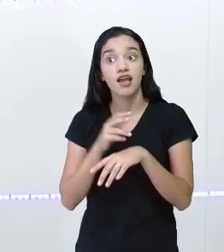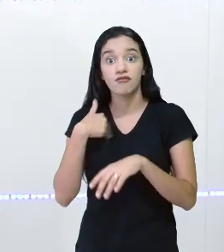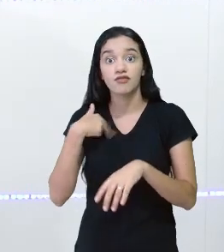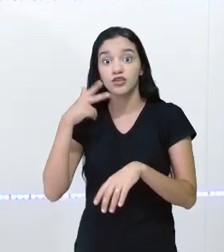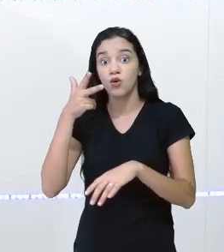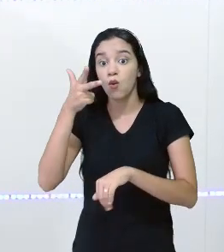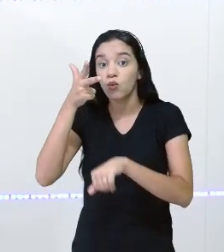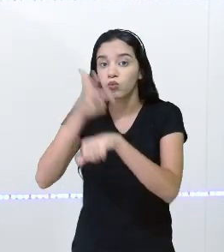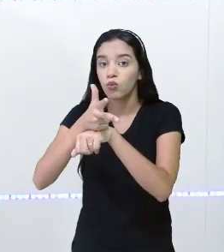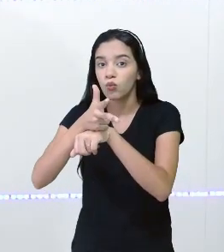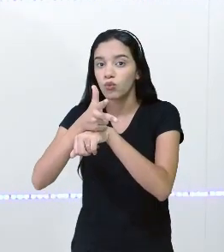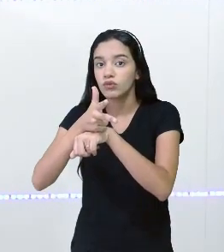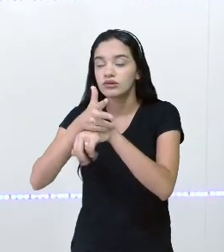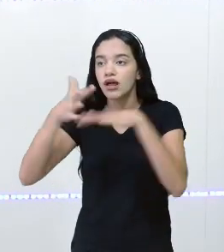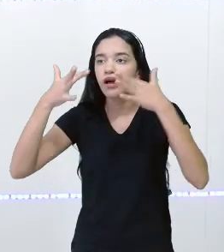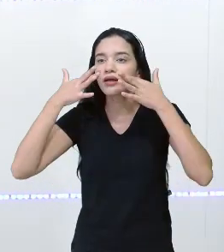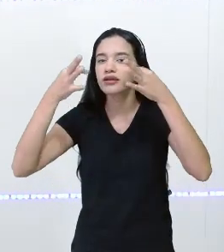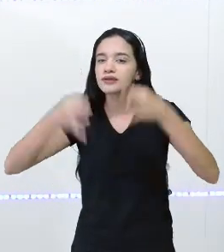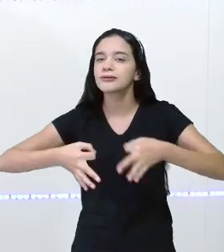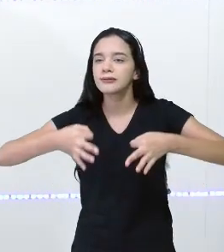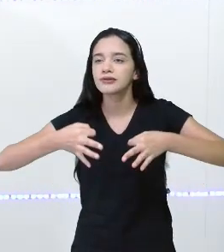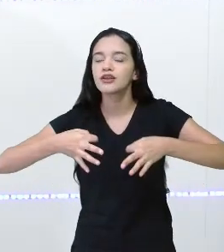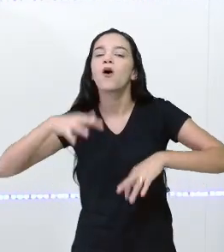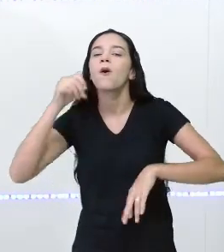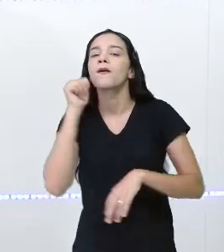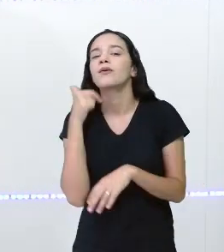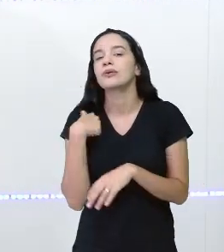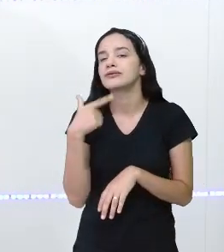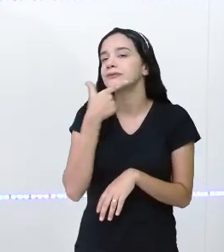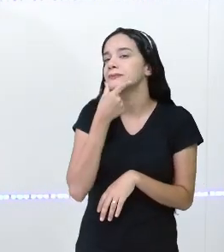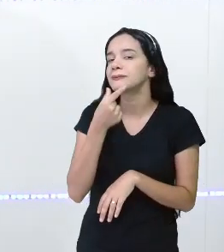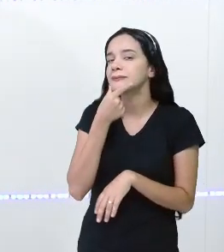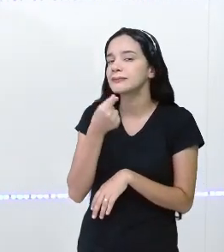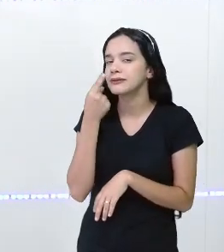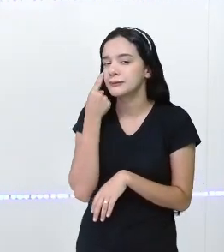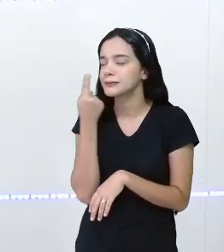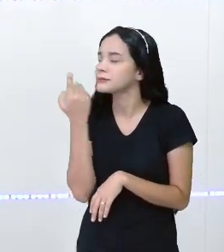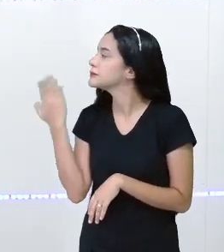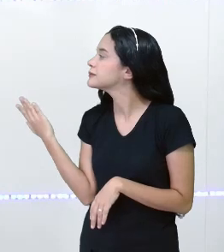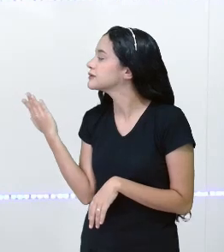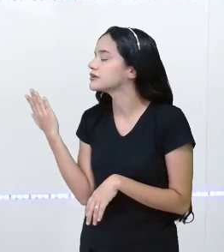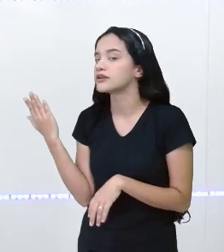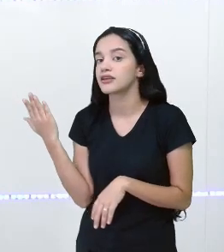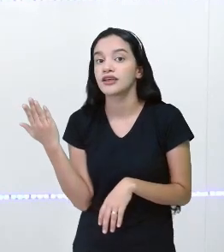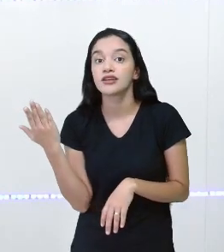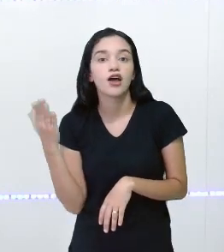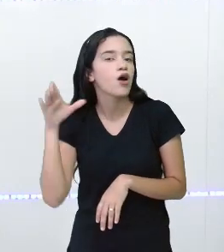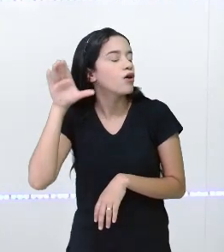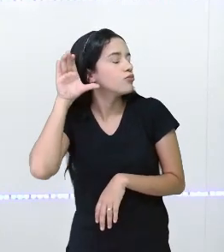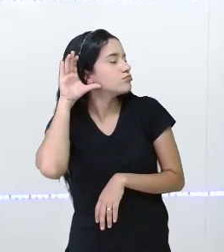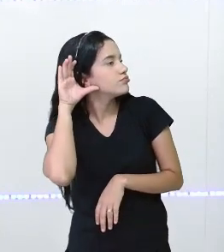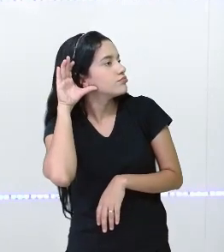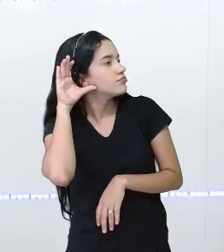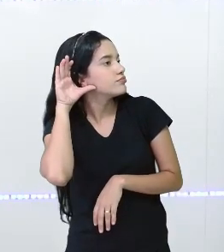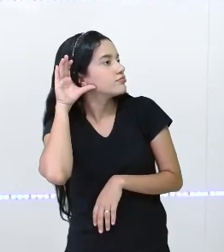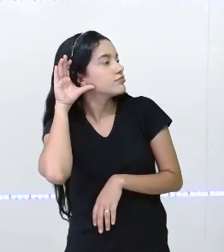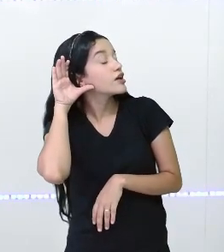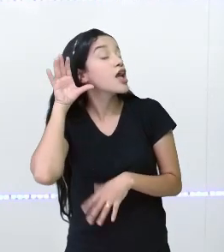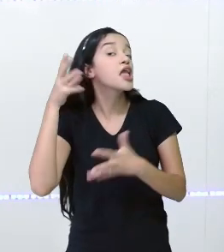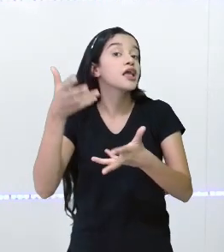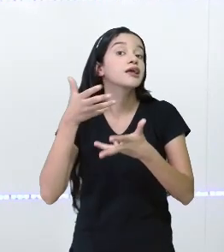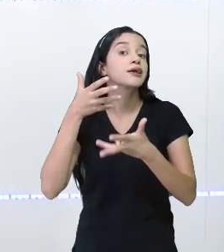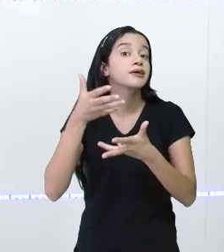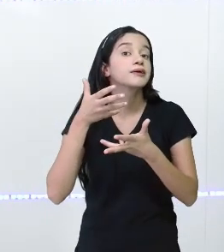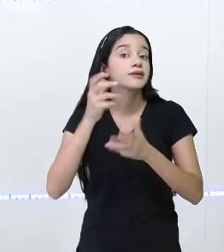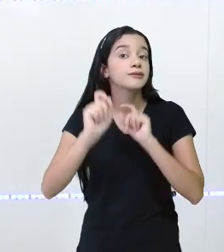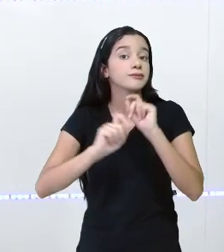bastante atenção, como este menininho que está aí na tela, que ele está assim com a mãozinha no ouvido, ó, querendo